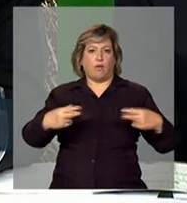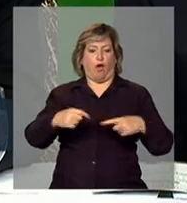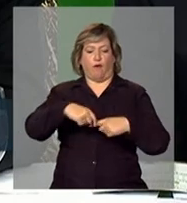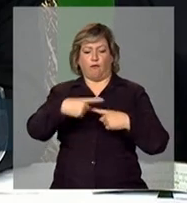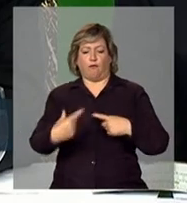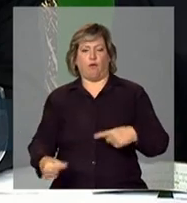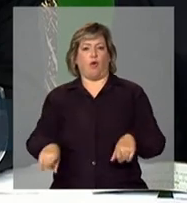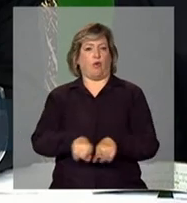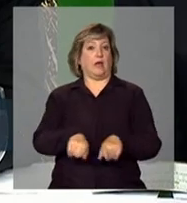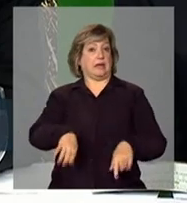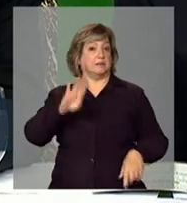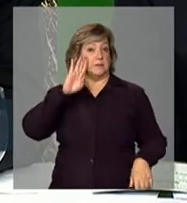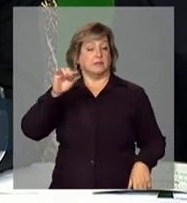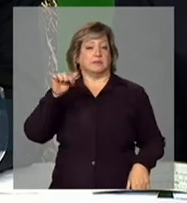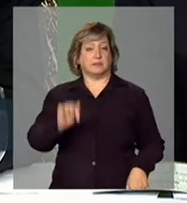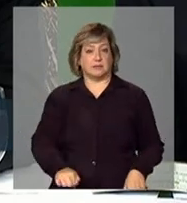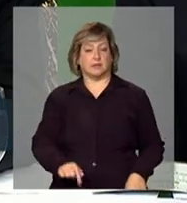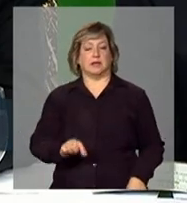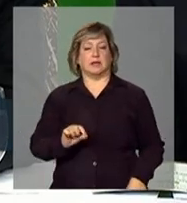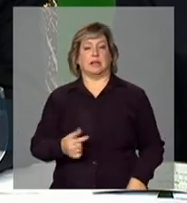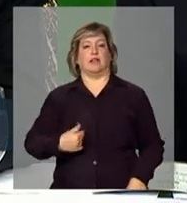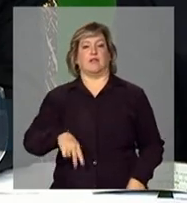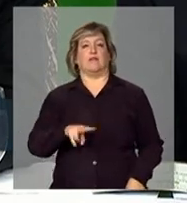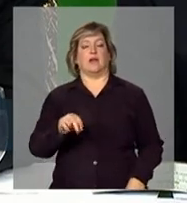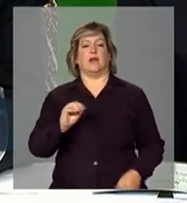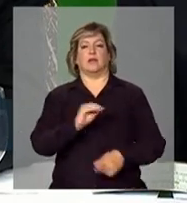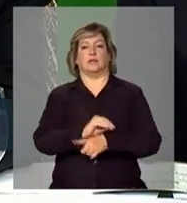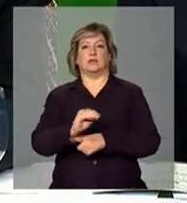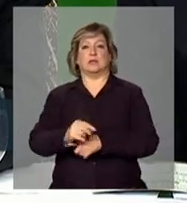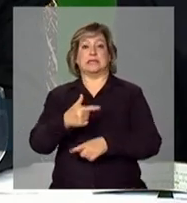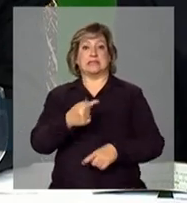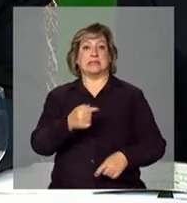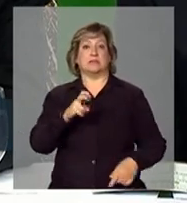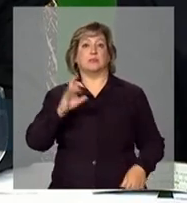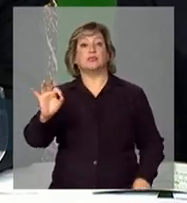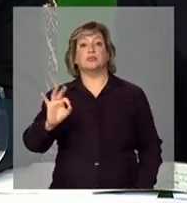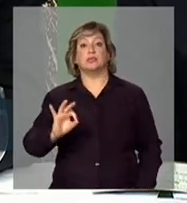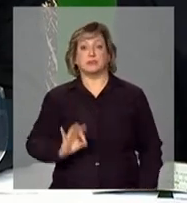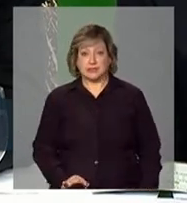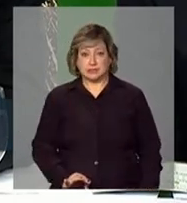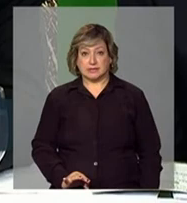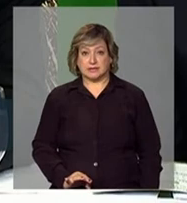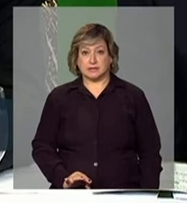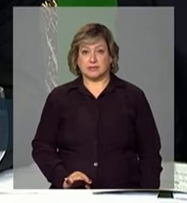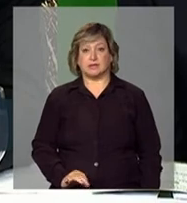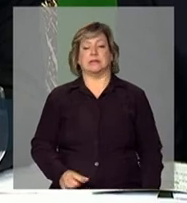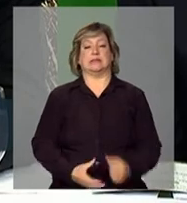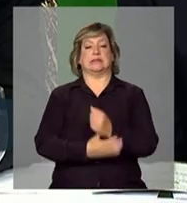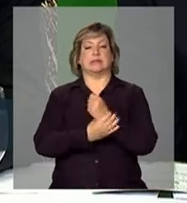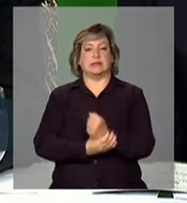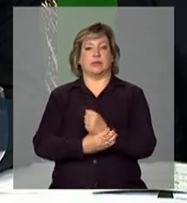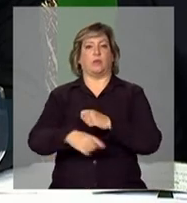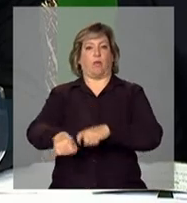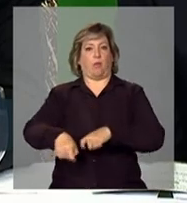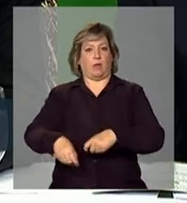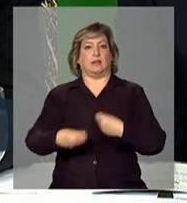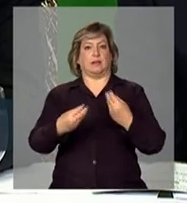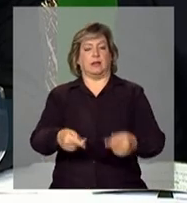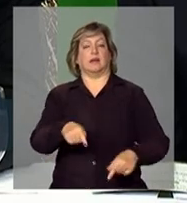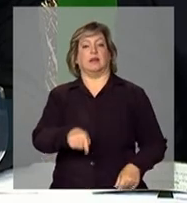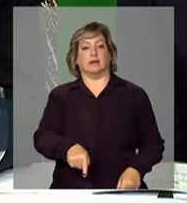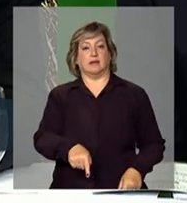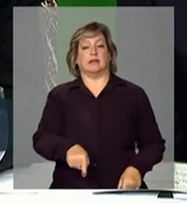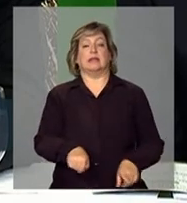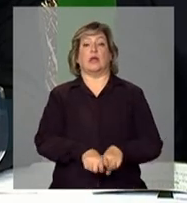prioritários, que terão 75% do seguro agrícola, e serão